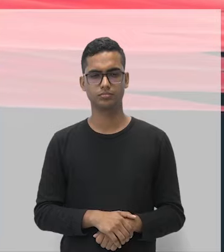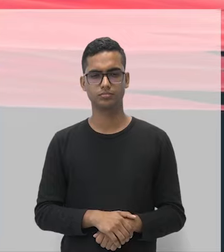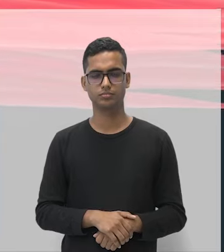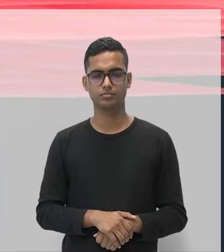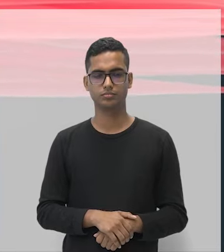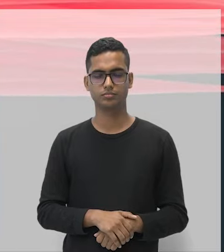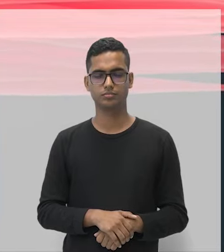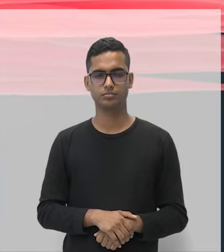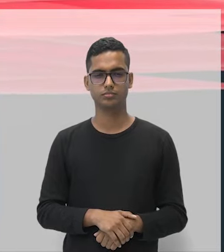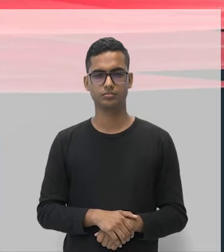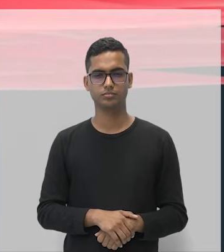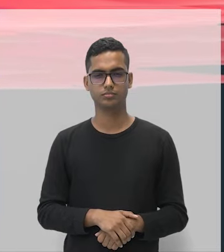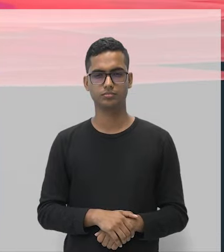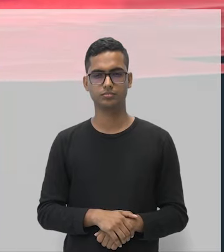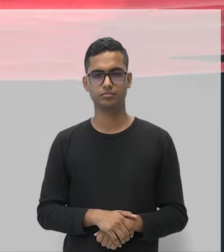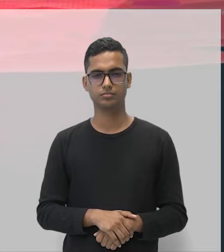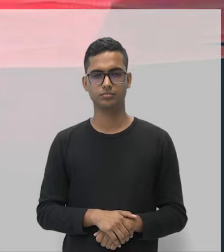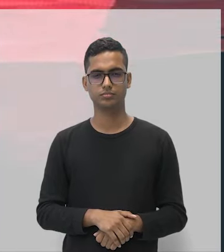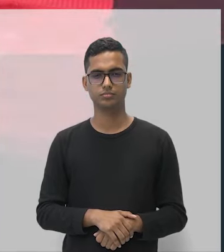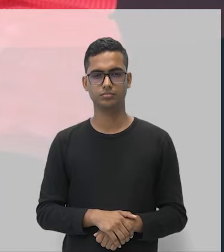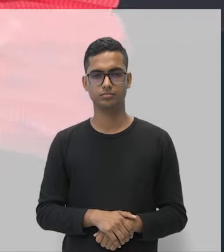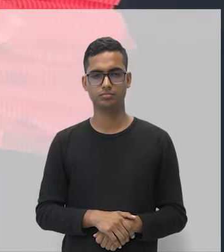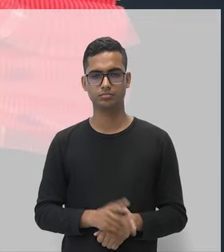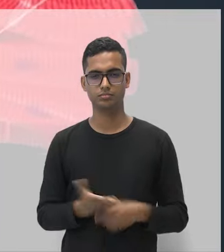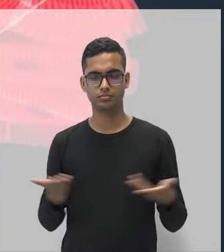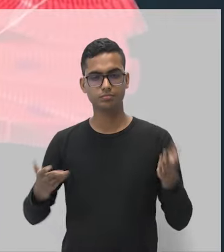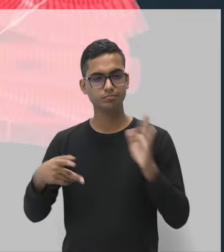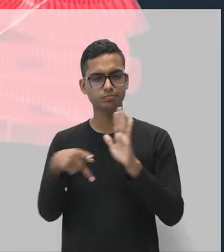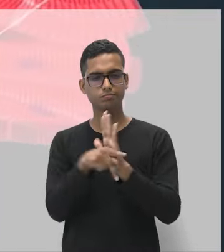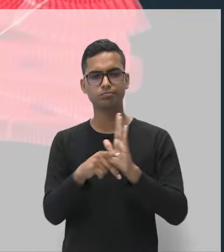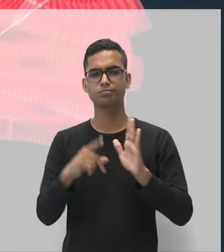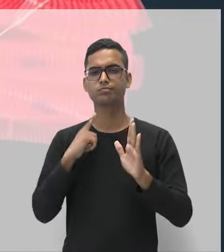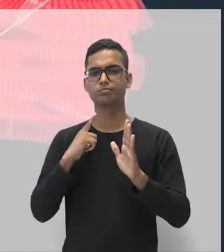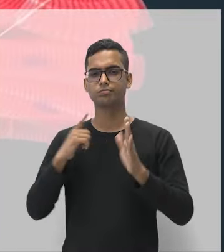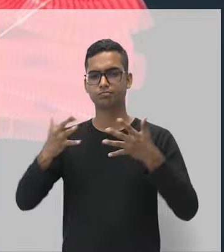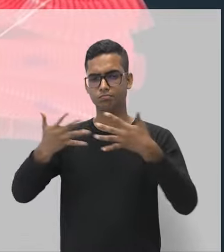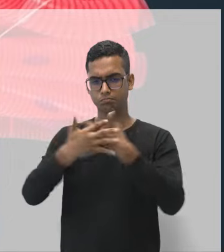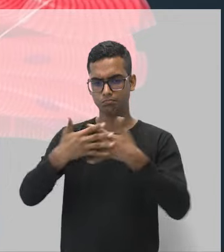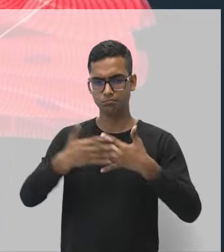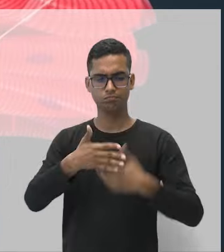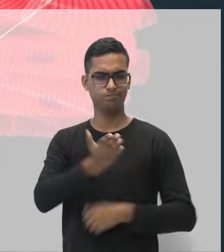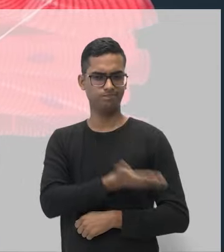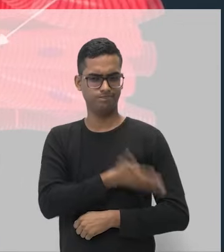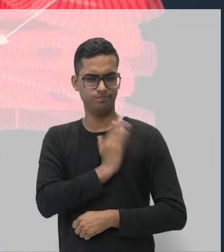o tecido cardíaco, nós observamos que